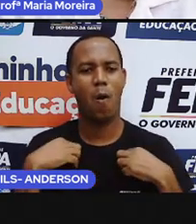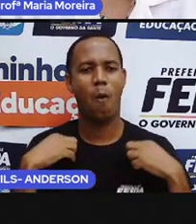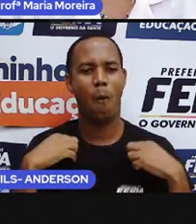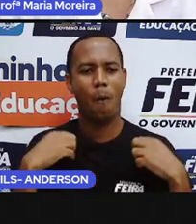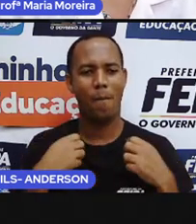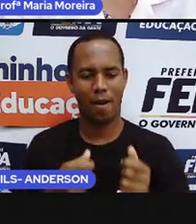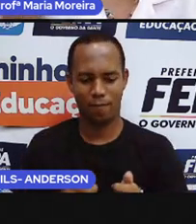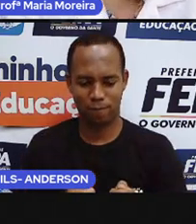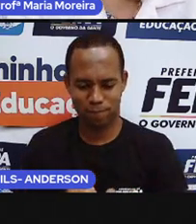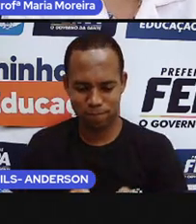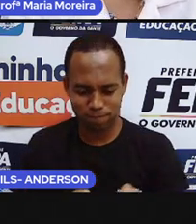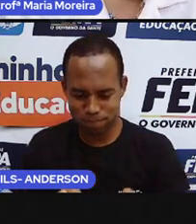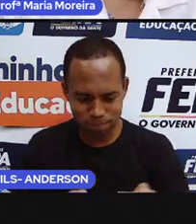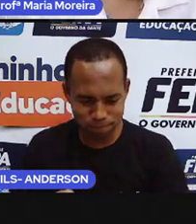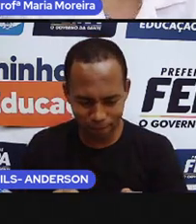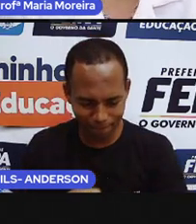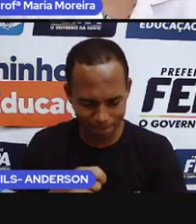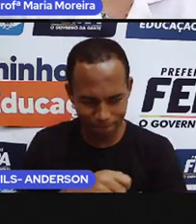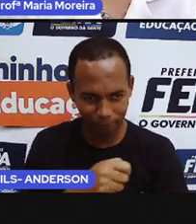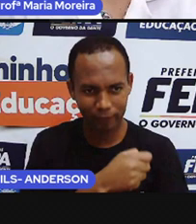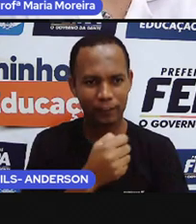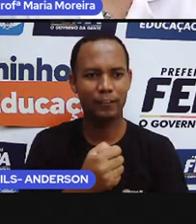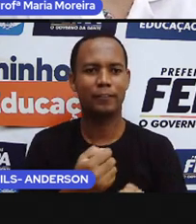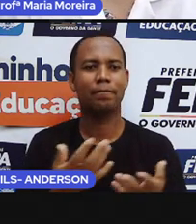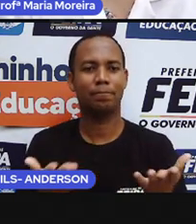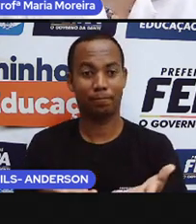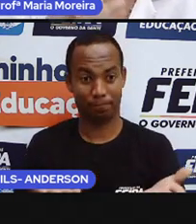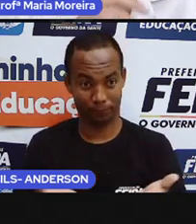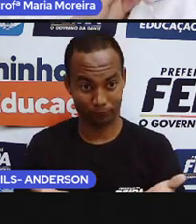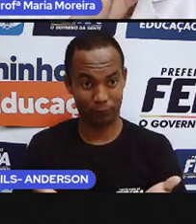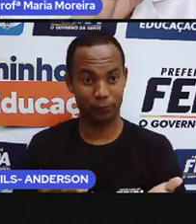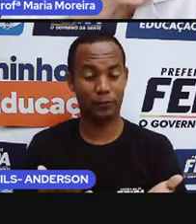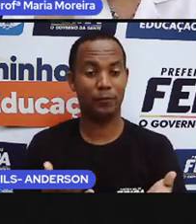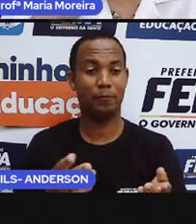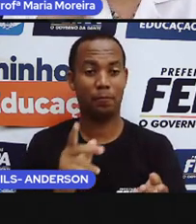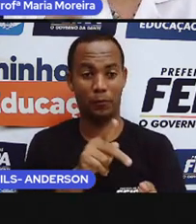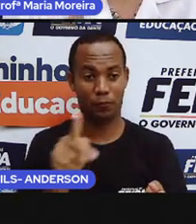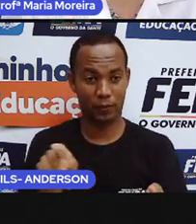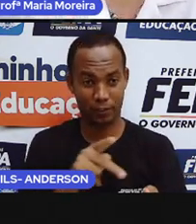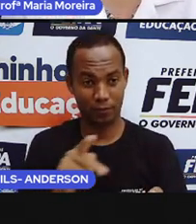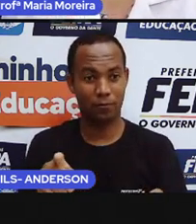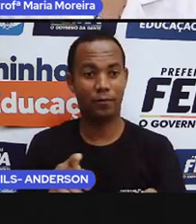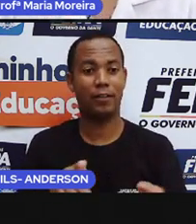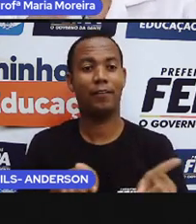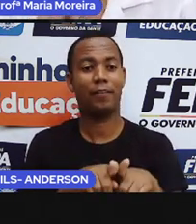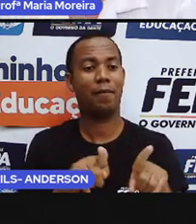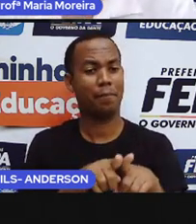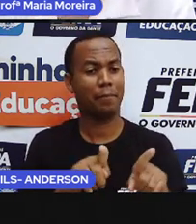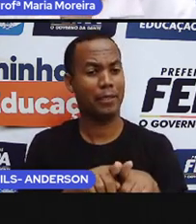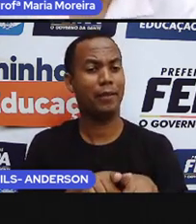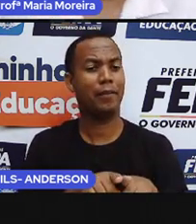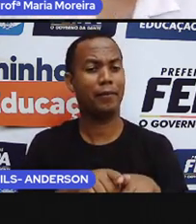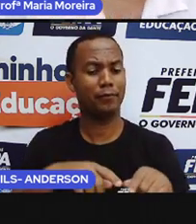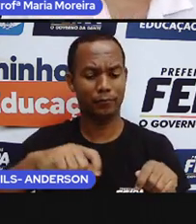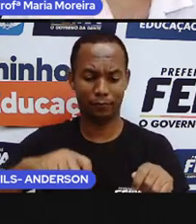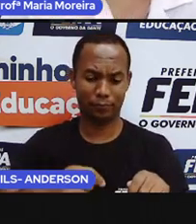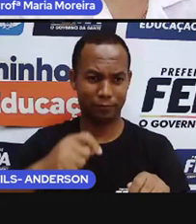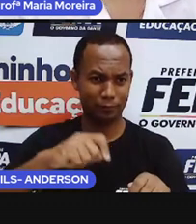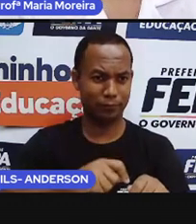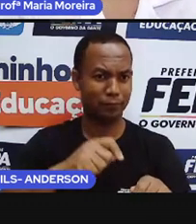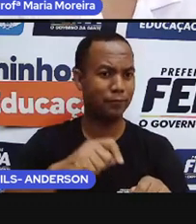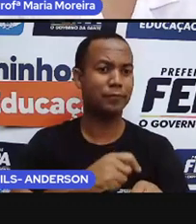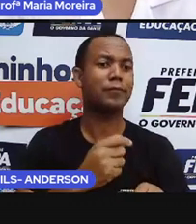cresci e sou professora, né? Sou professora e costuro mais ou menos bem, né? Não é também não, mas eu costuro